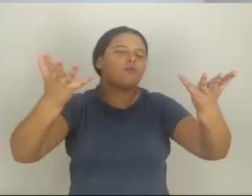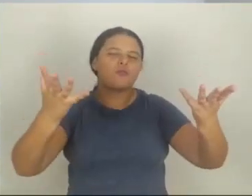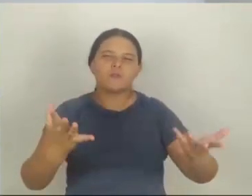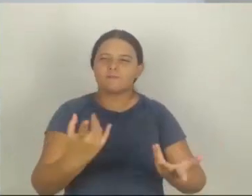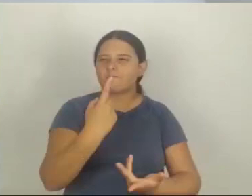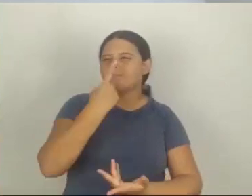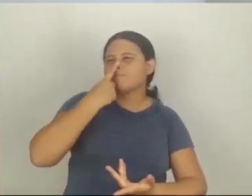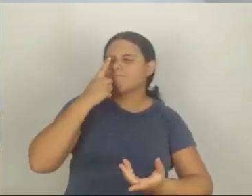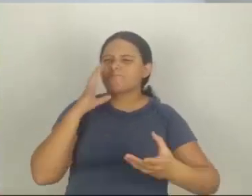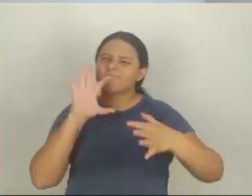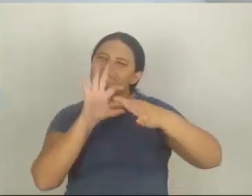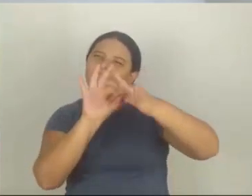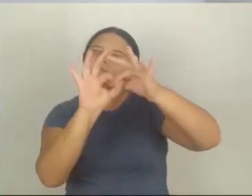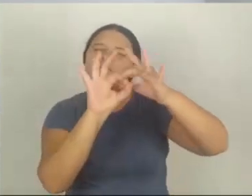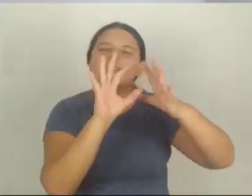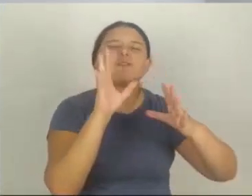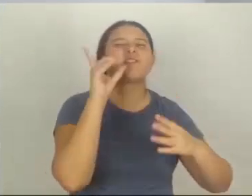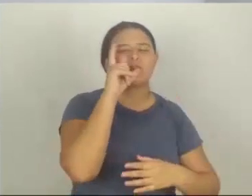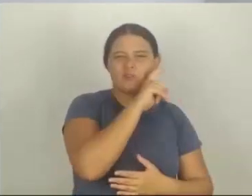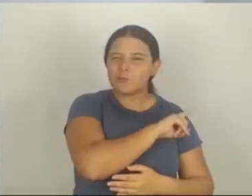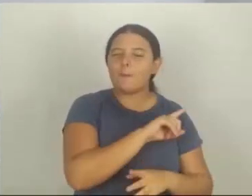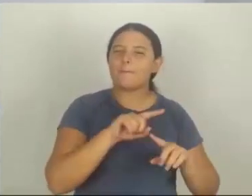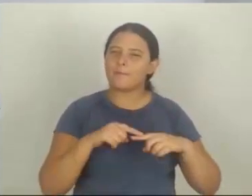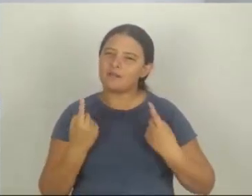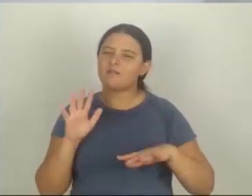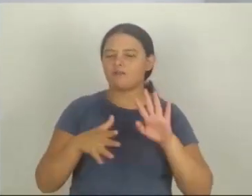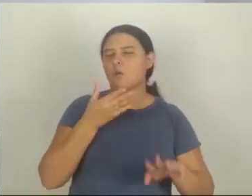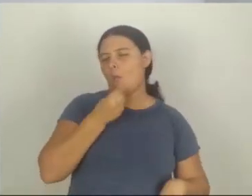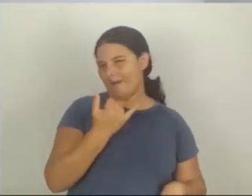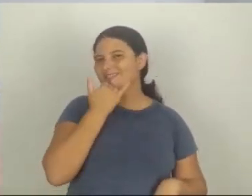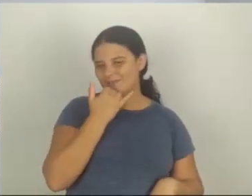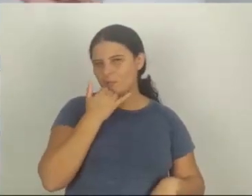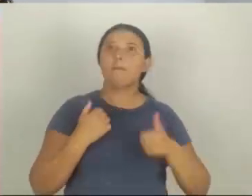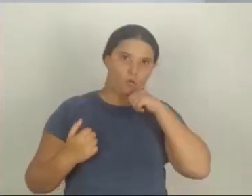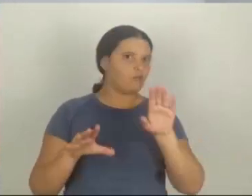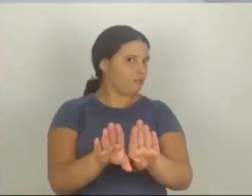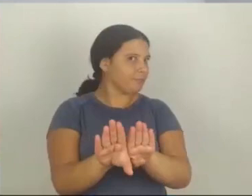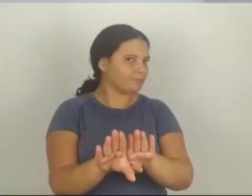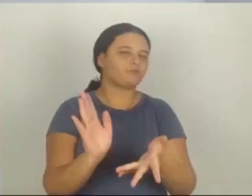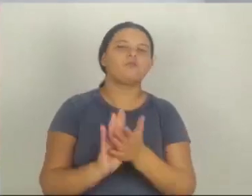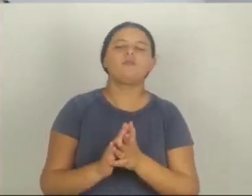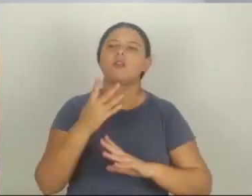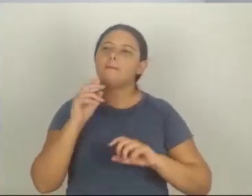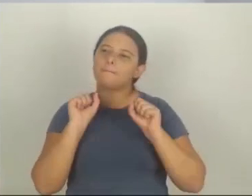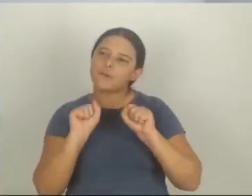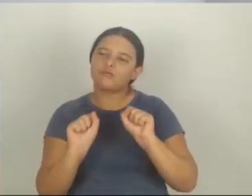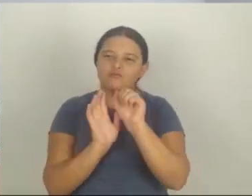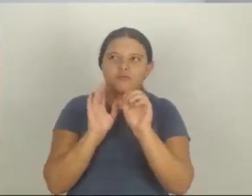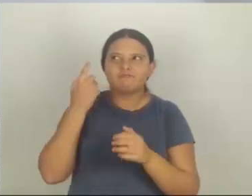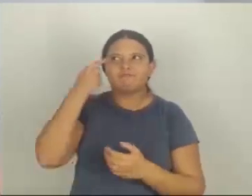criar intimidade, laços de exclusividade com uma mulher. Mas muitas desculpas masculinas e femininas também, elas podem